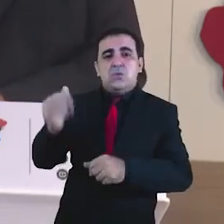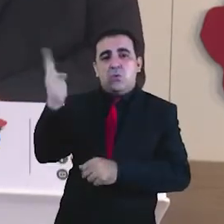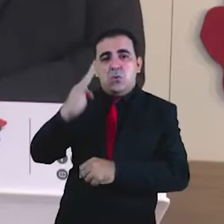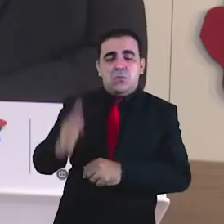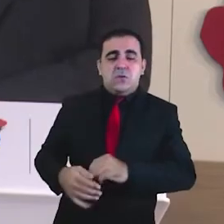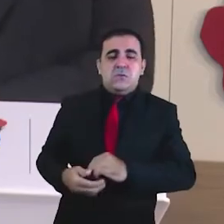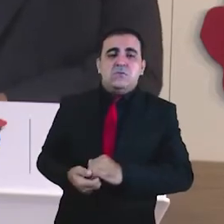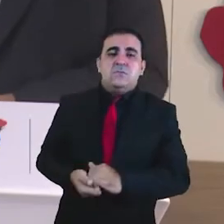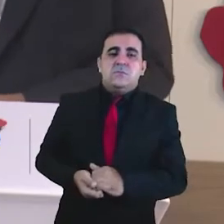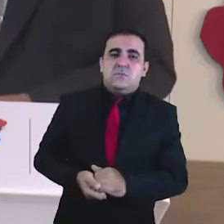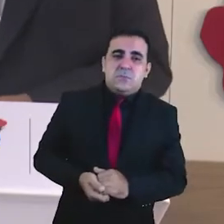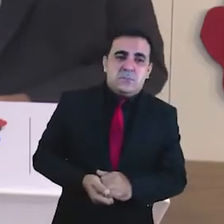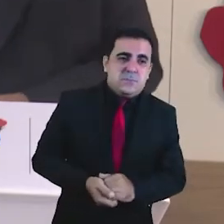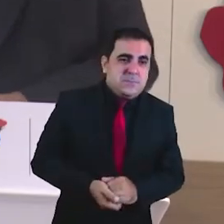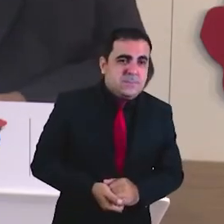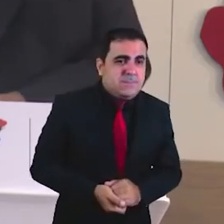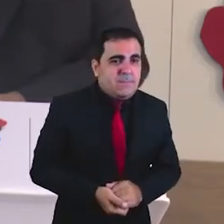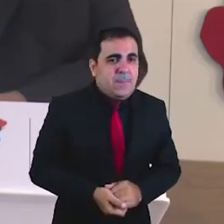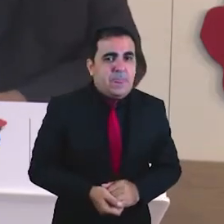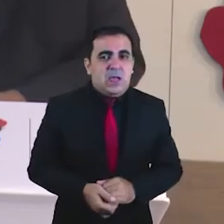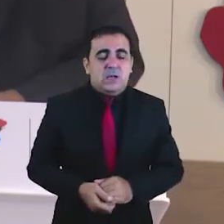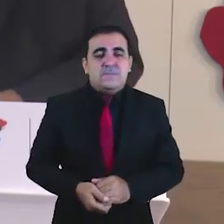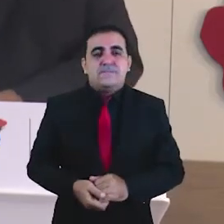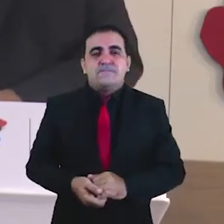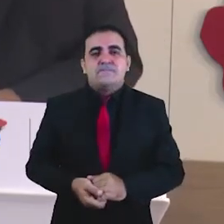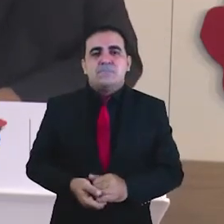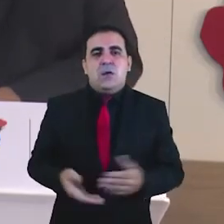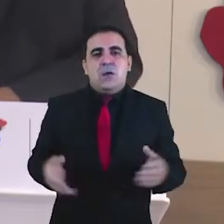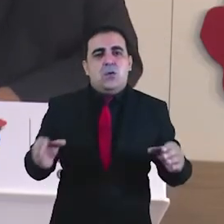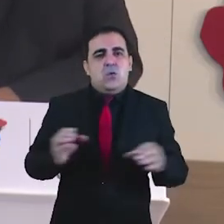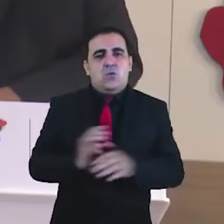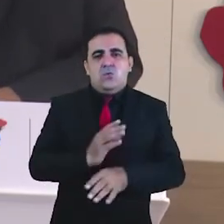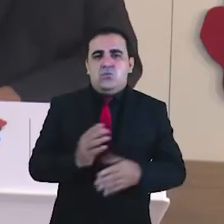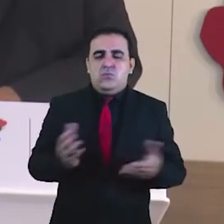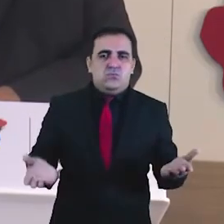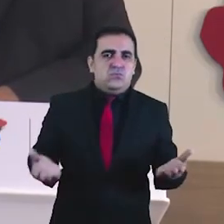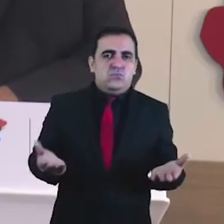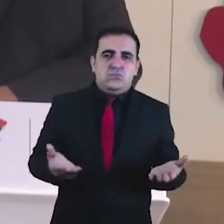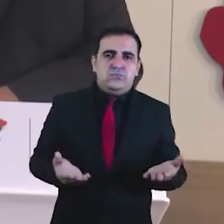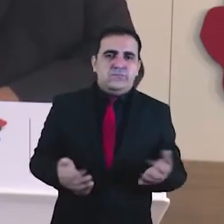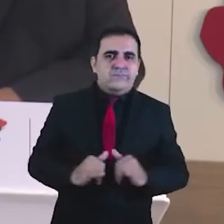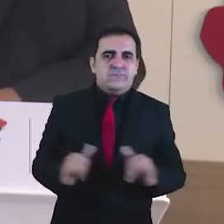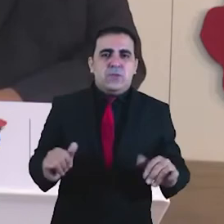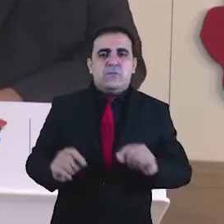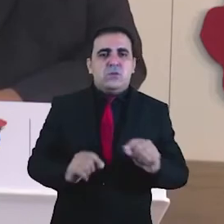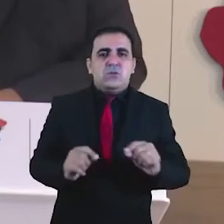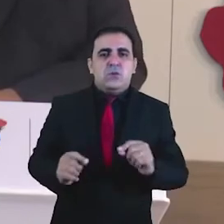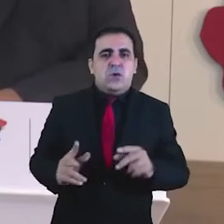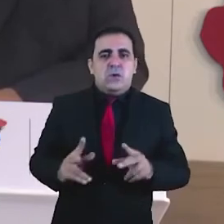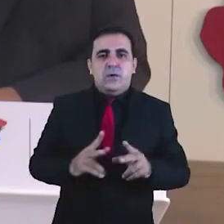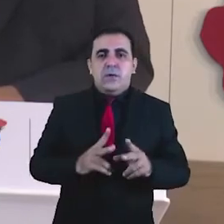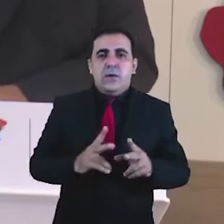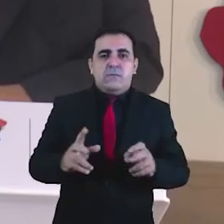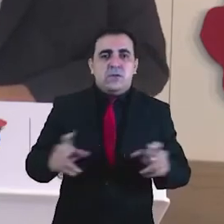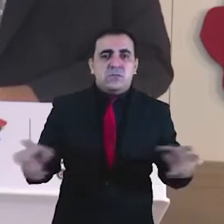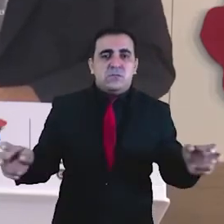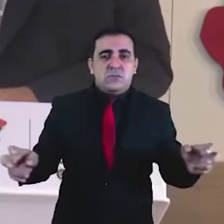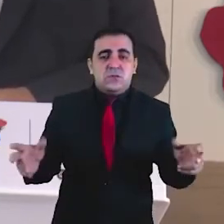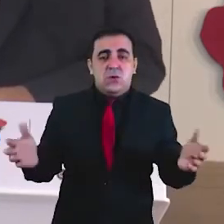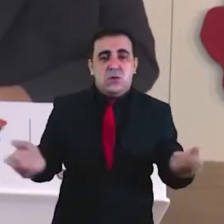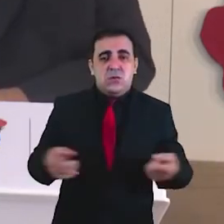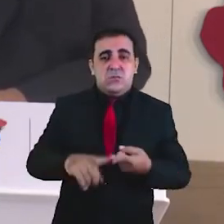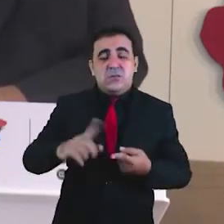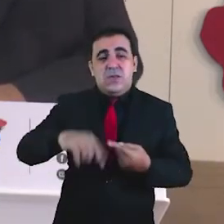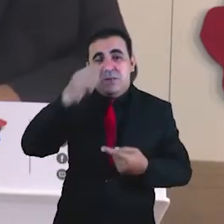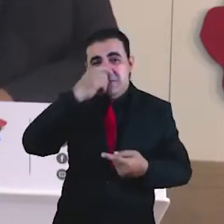em três etapas. A primeira etapa é destinada a crianças de seis meses a seis anos, gestantes,